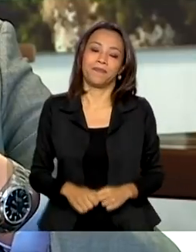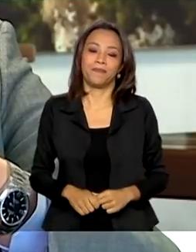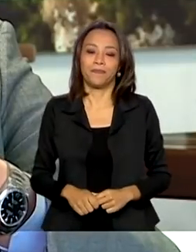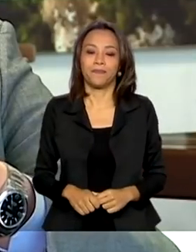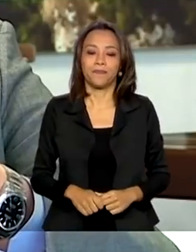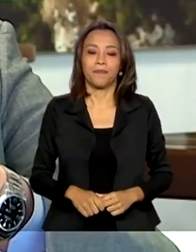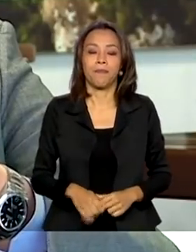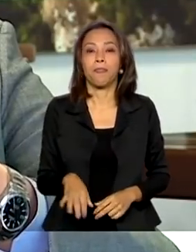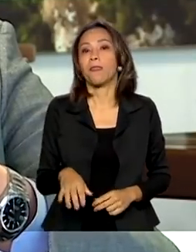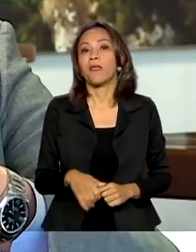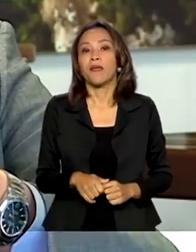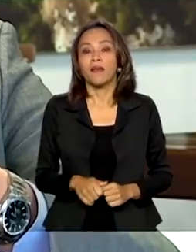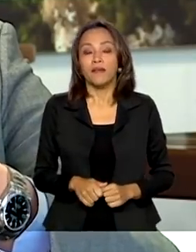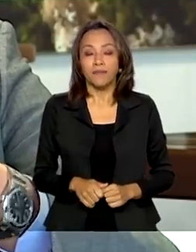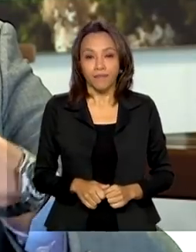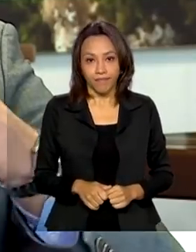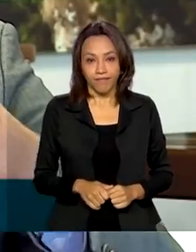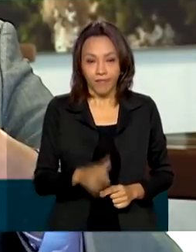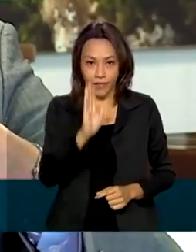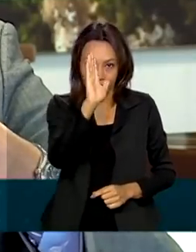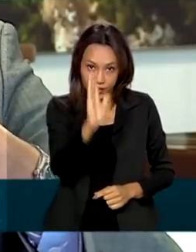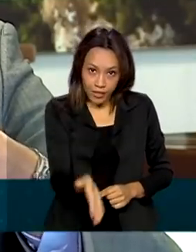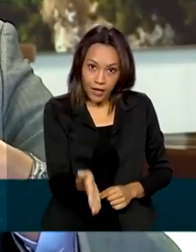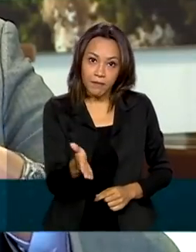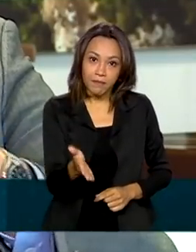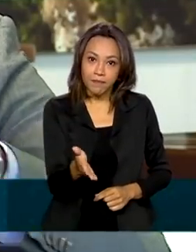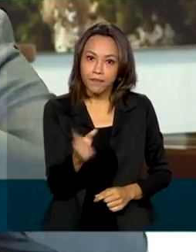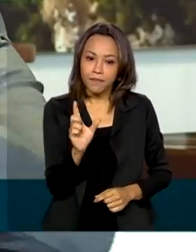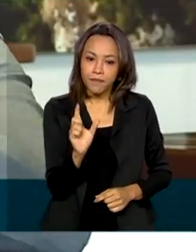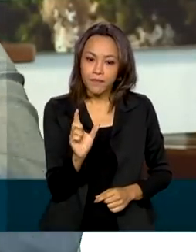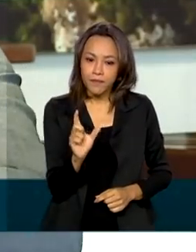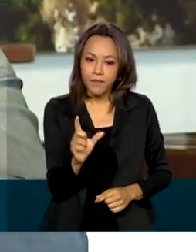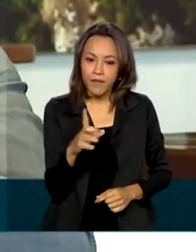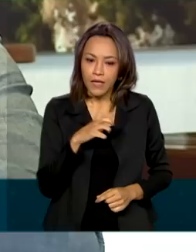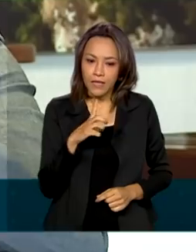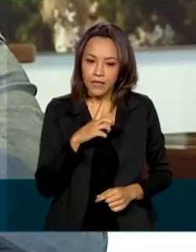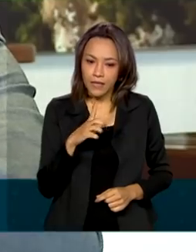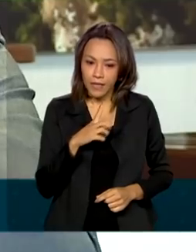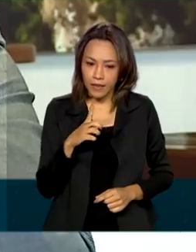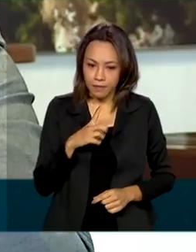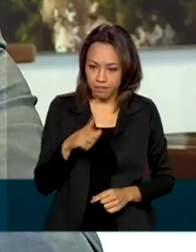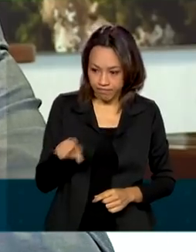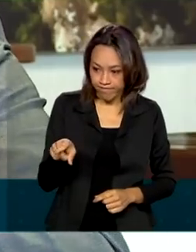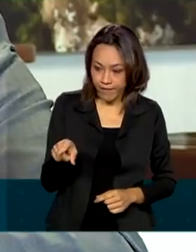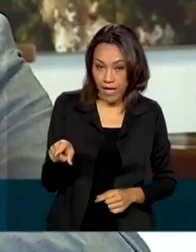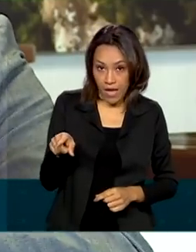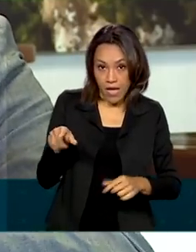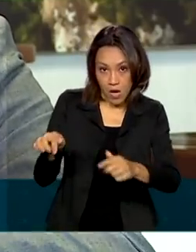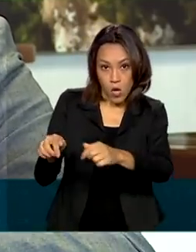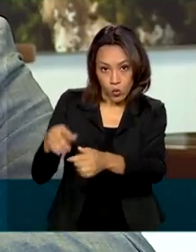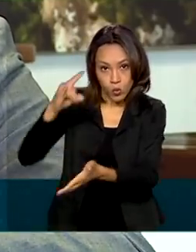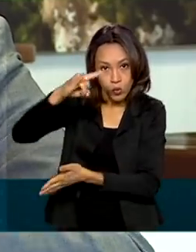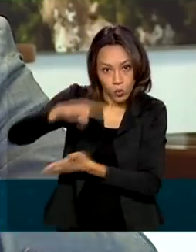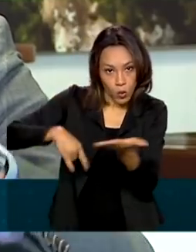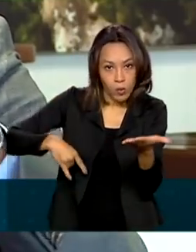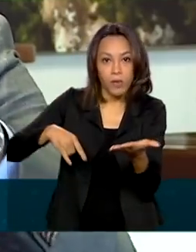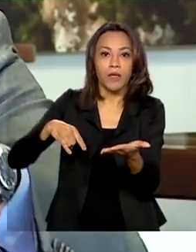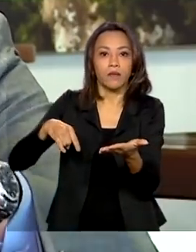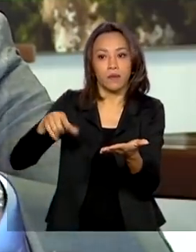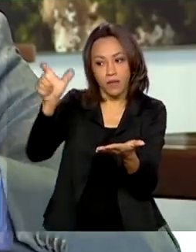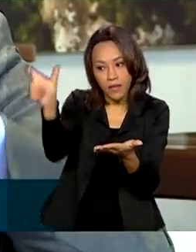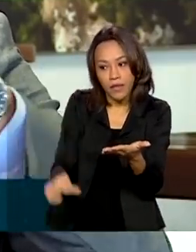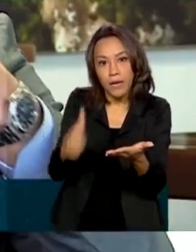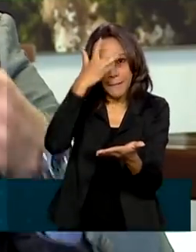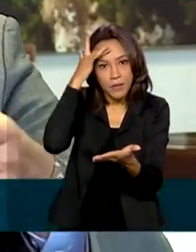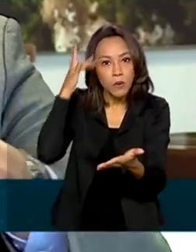Uma vez mensurada este ativo, então certificado que a pessoa tem aquela reserva legal preservada ou